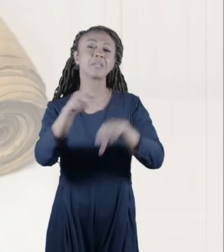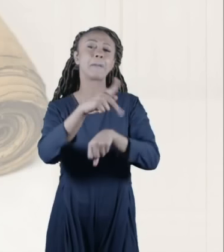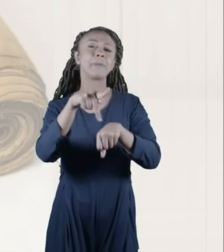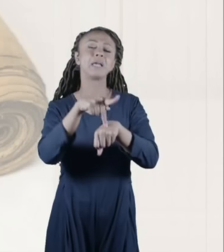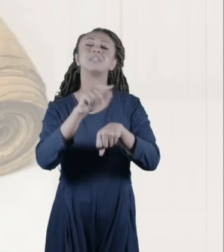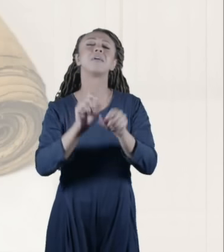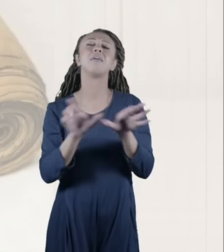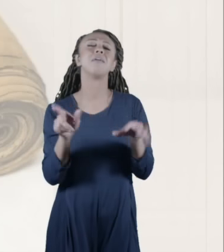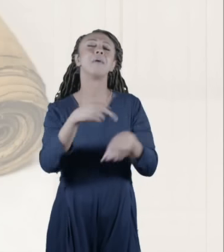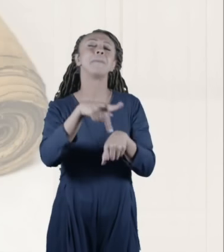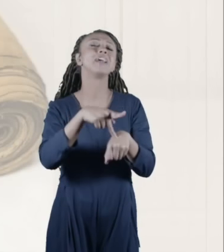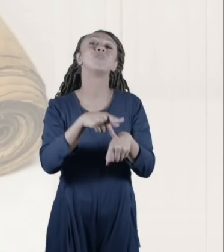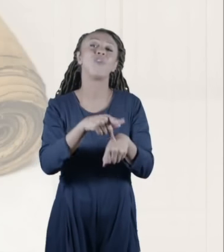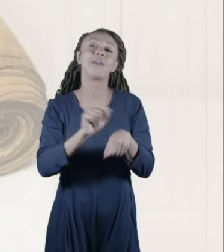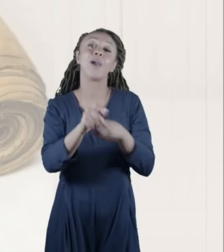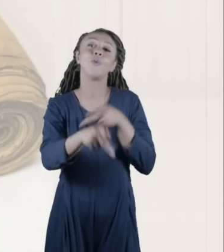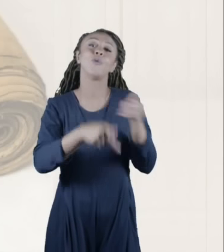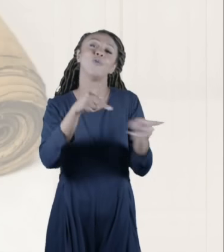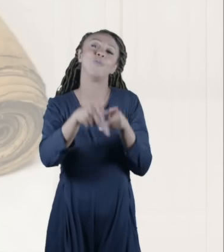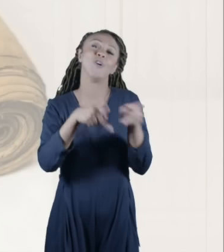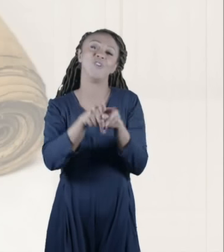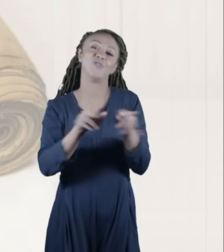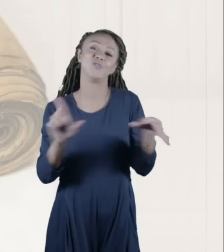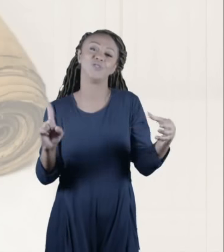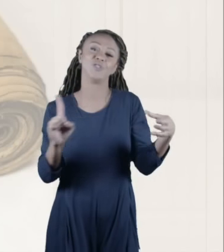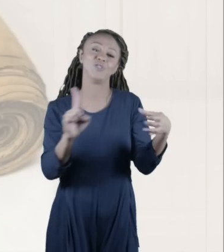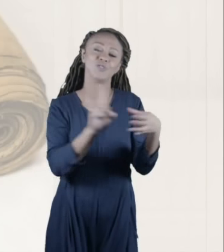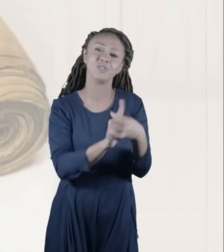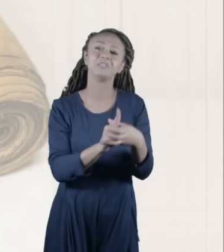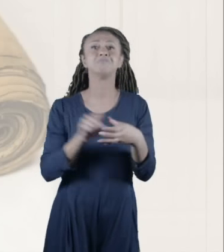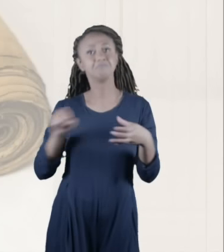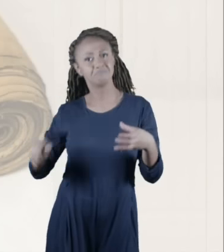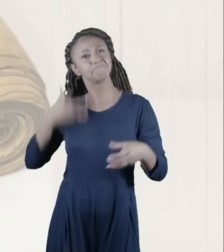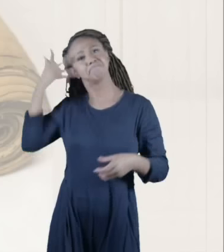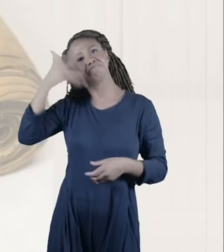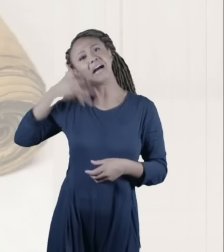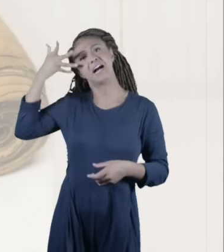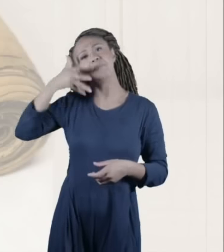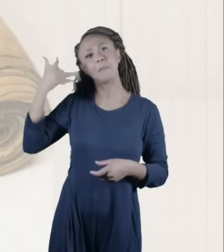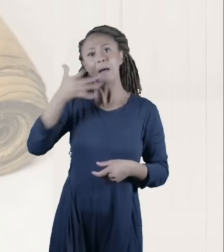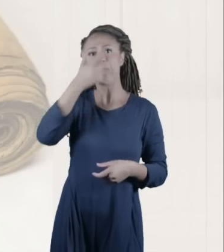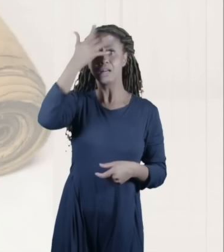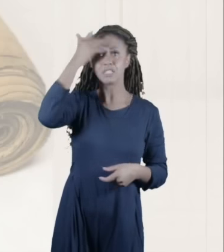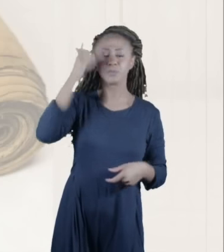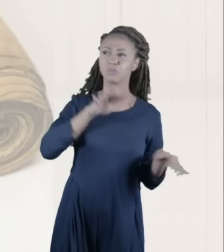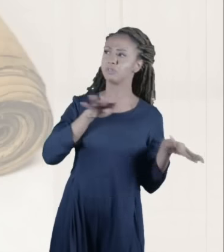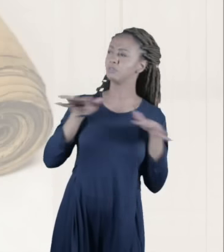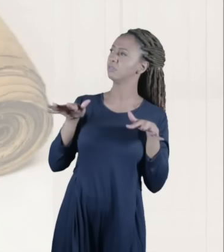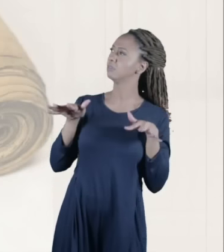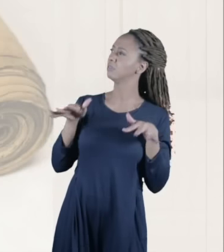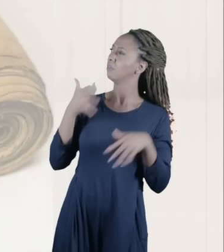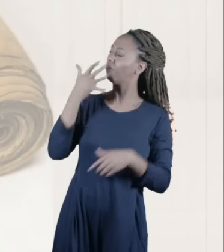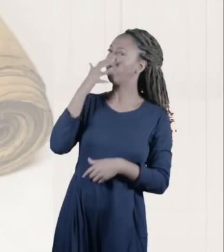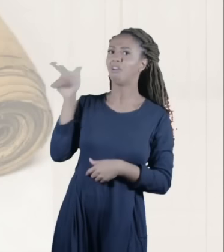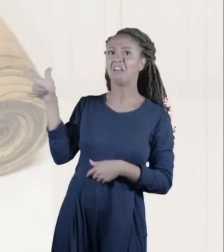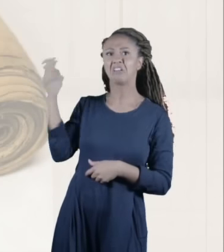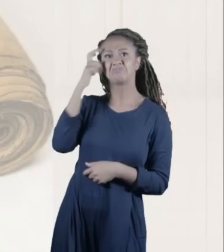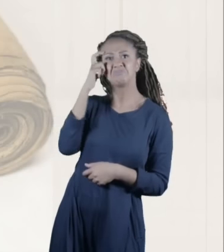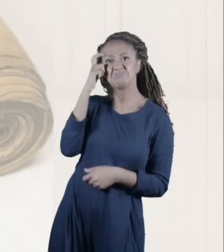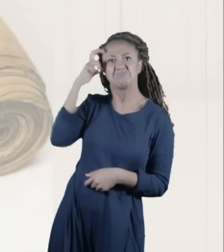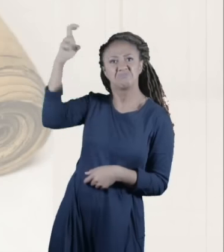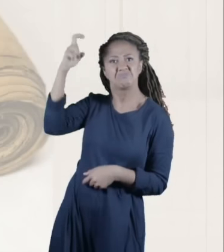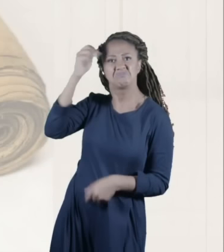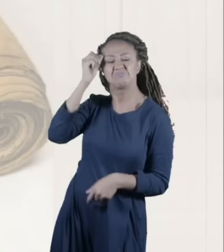na sinagoga deles de sorte que se maravilhavam e diziam de onde veio este a